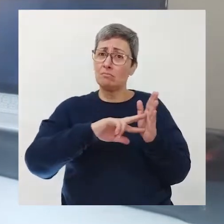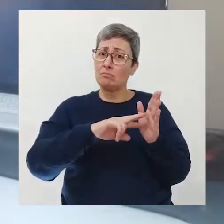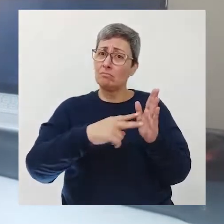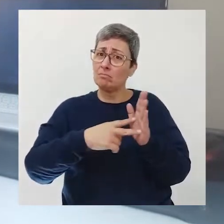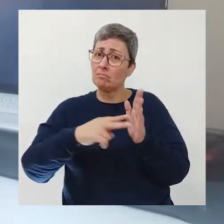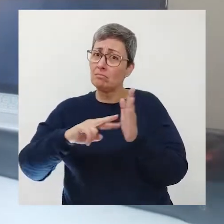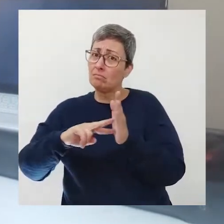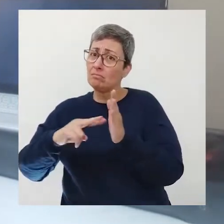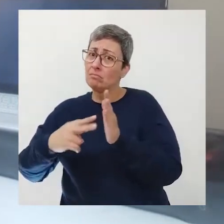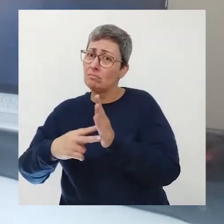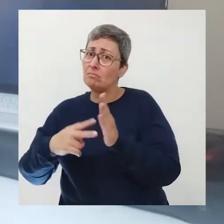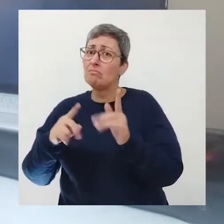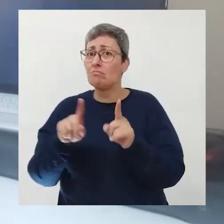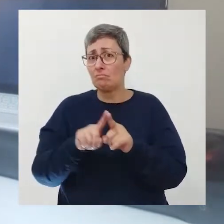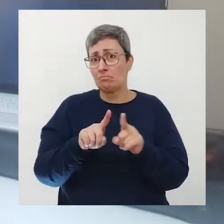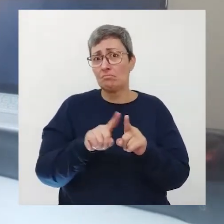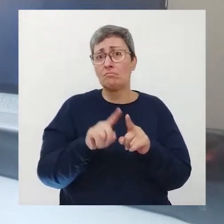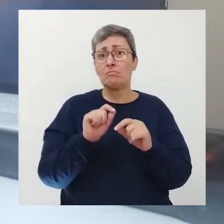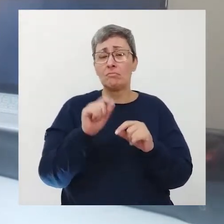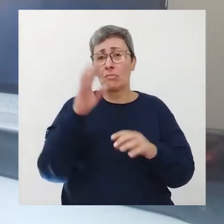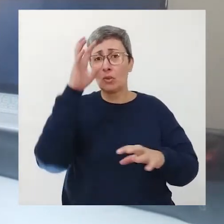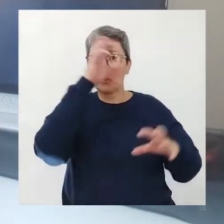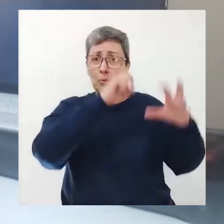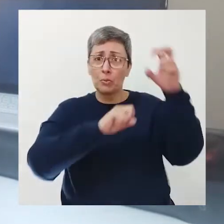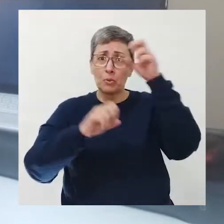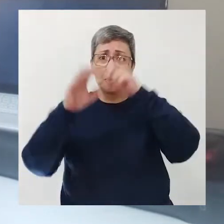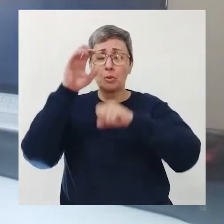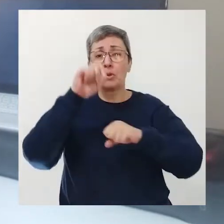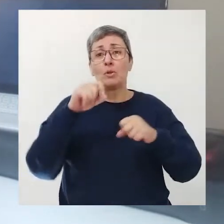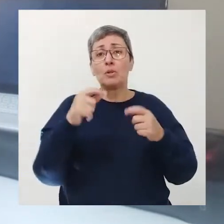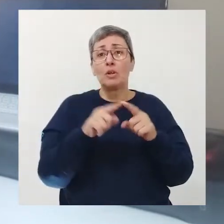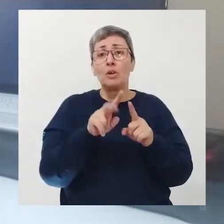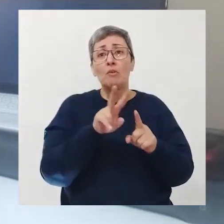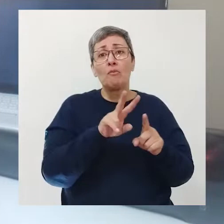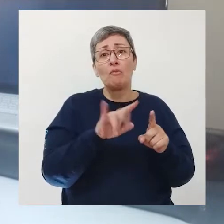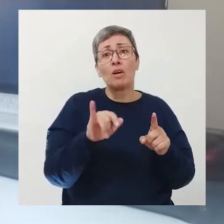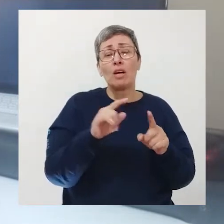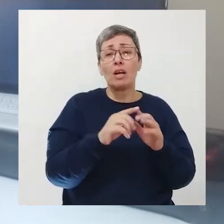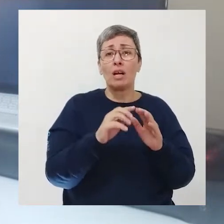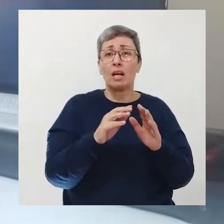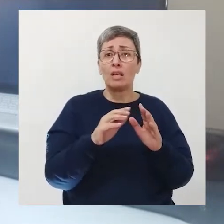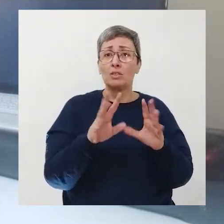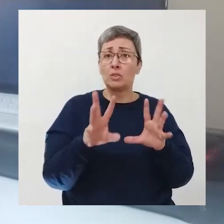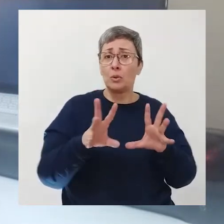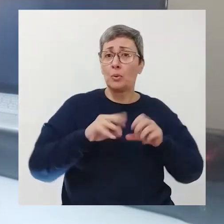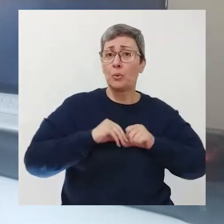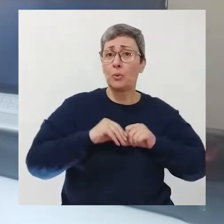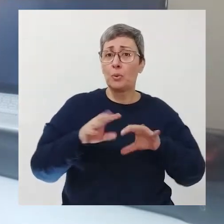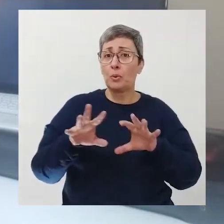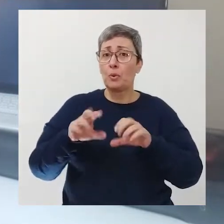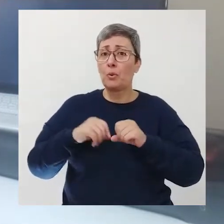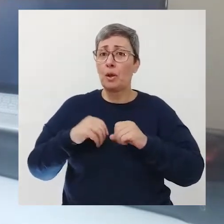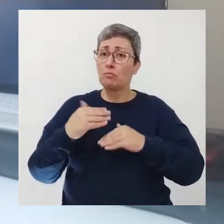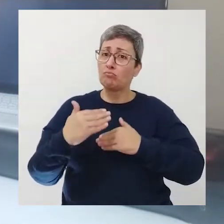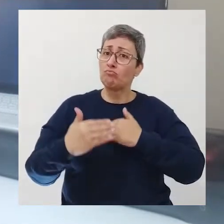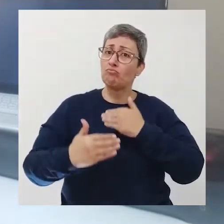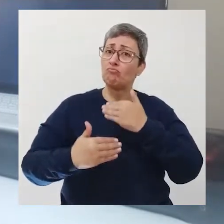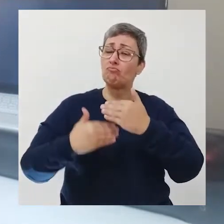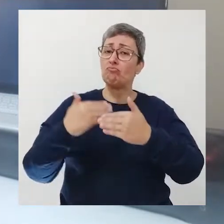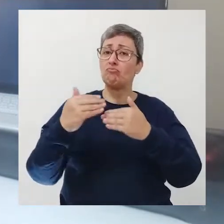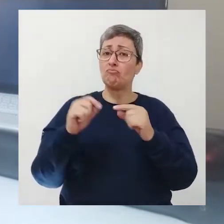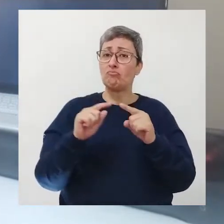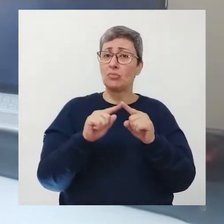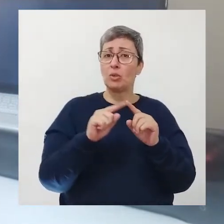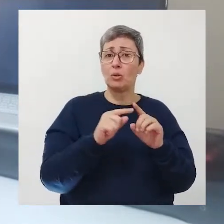significado o seu significado e aprendizado que vão fazendo parte do nosso crescimento